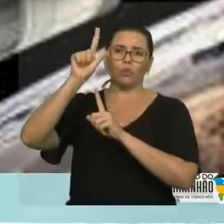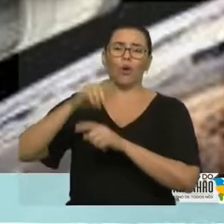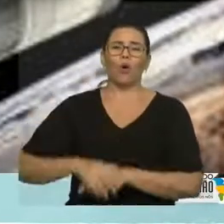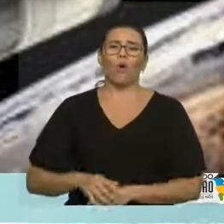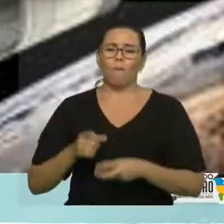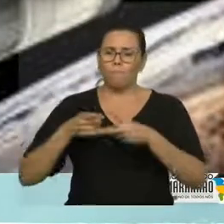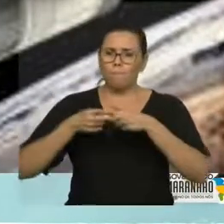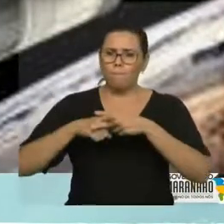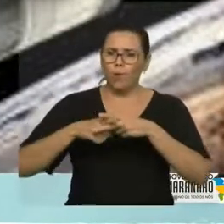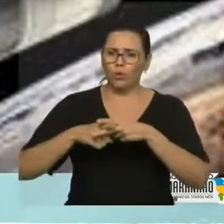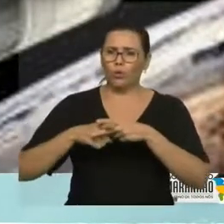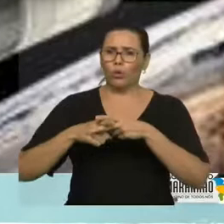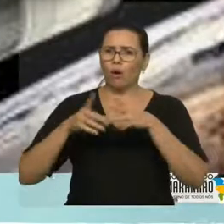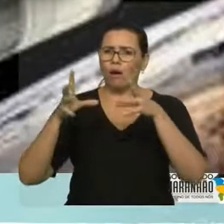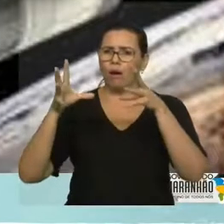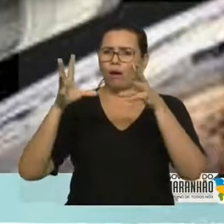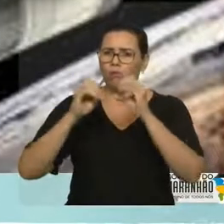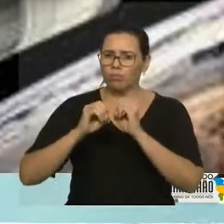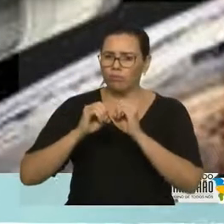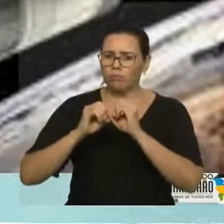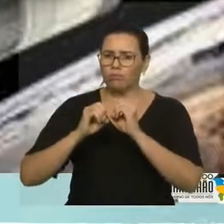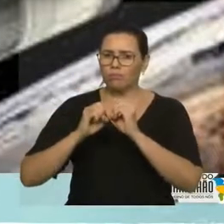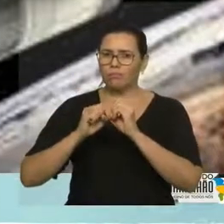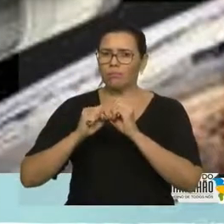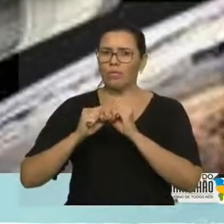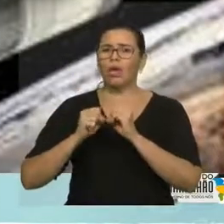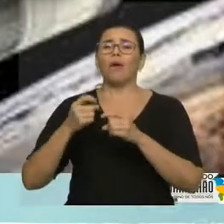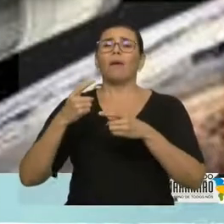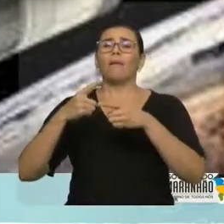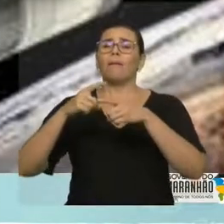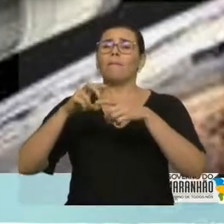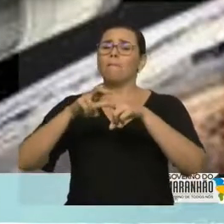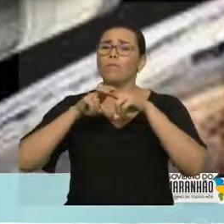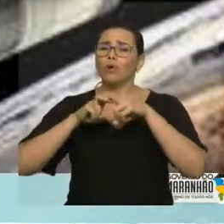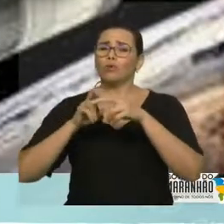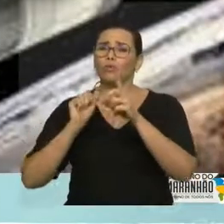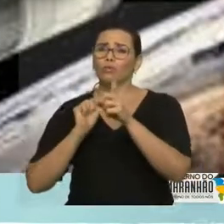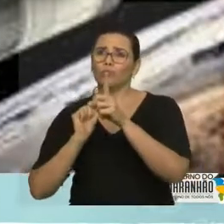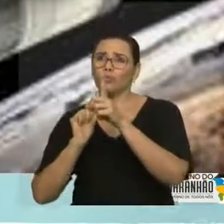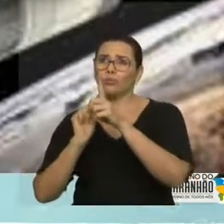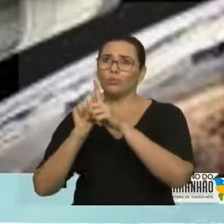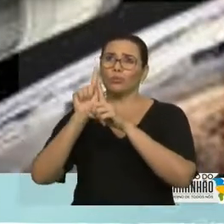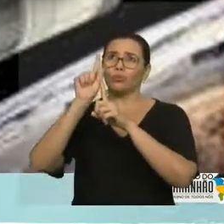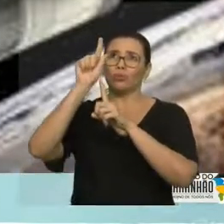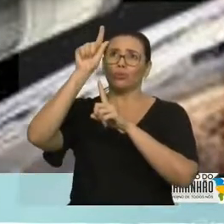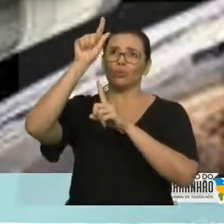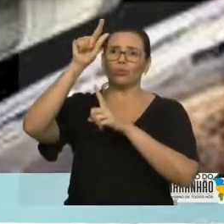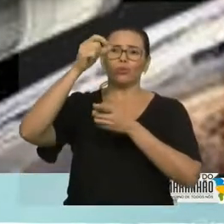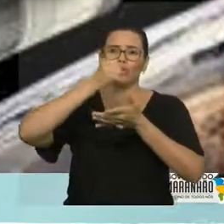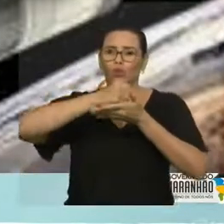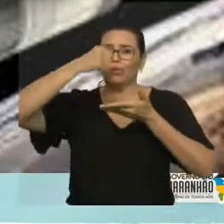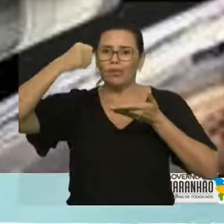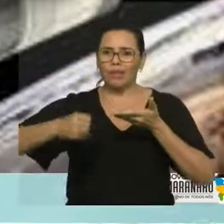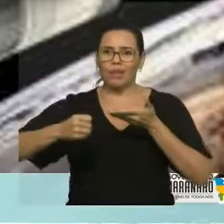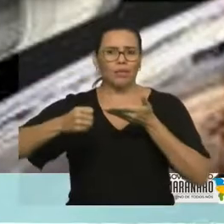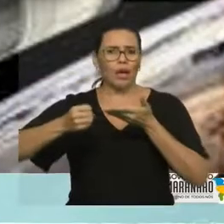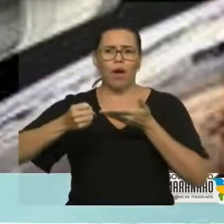são desligados, e o veículo espacial, inércia, segue com os motores desligados em MRU, com velocidade